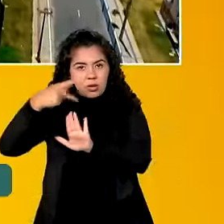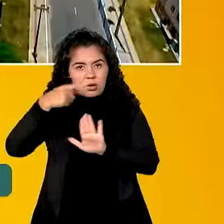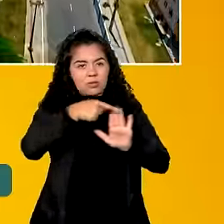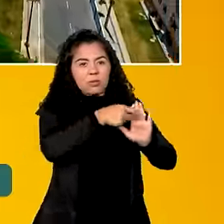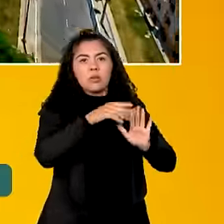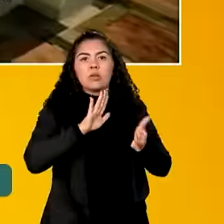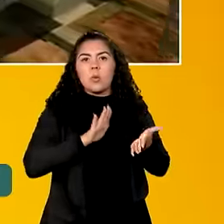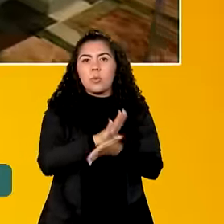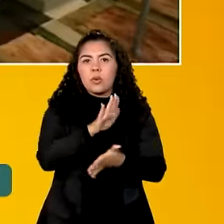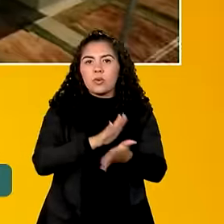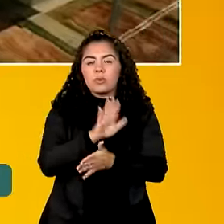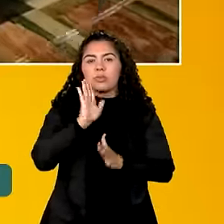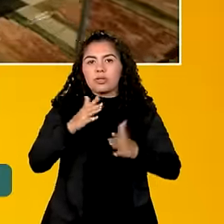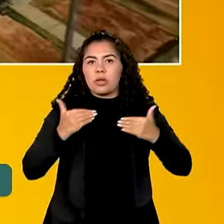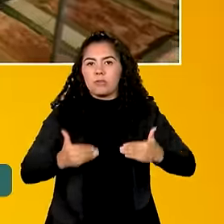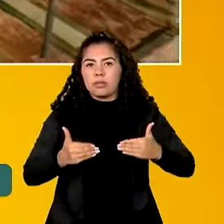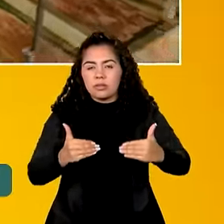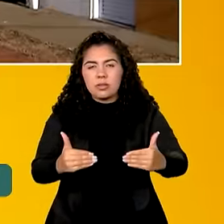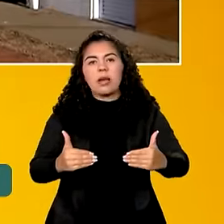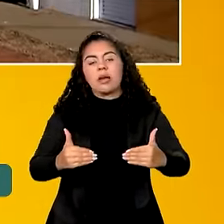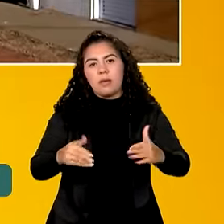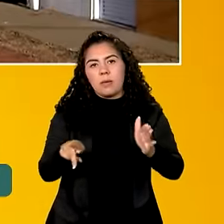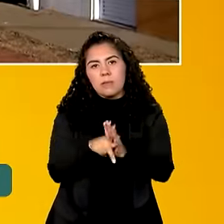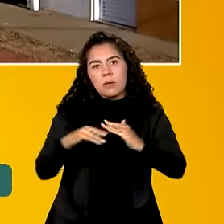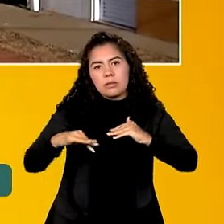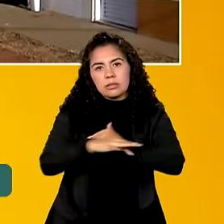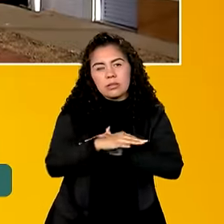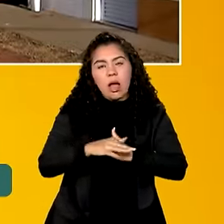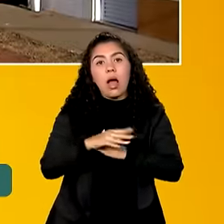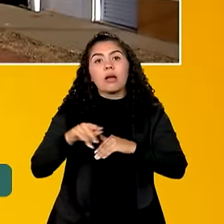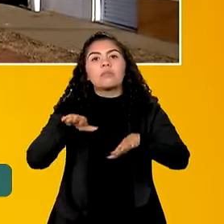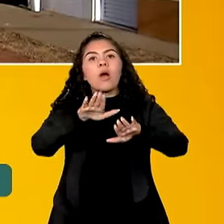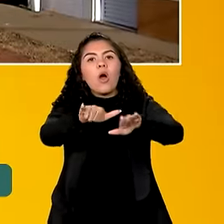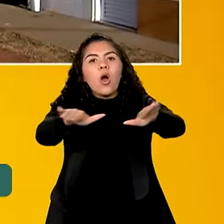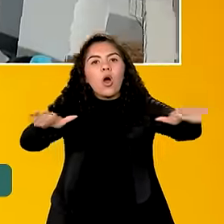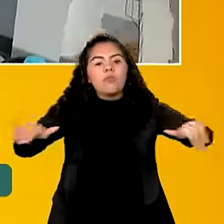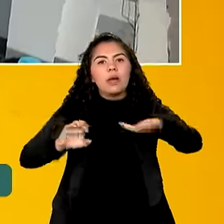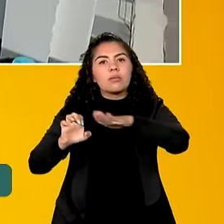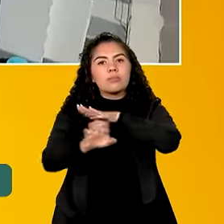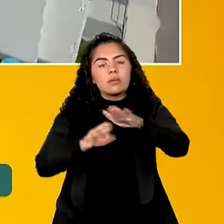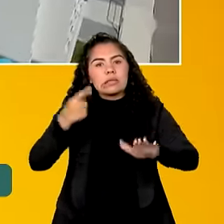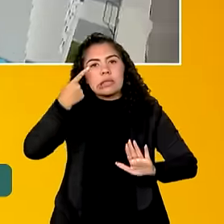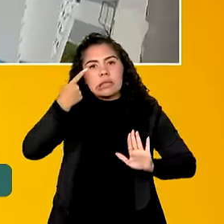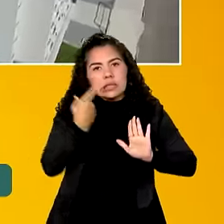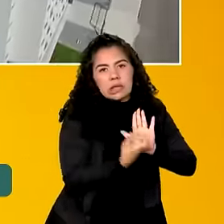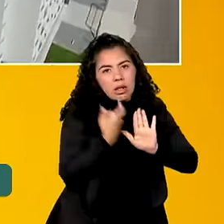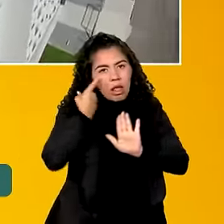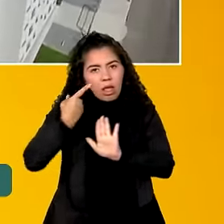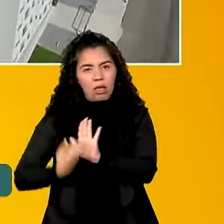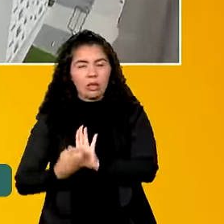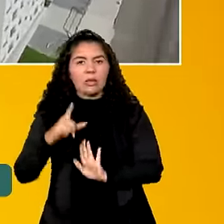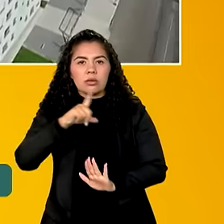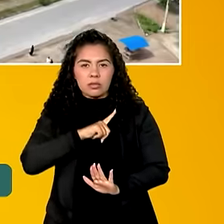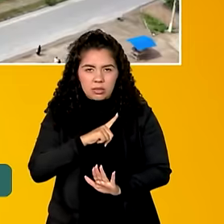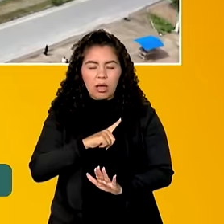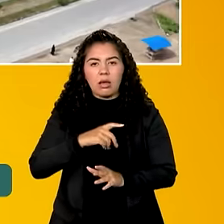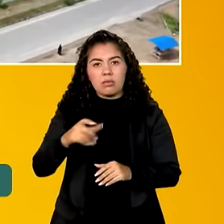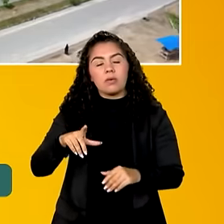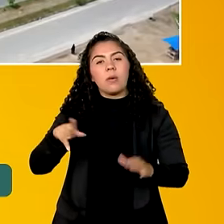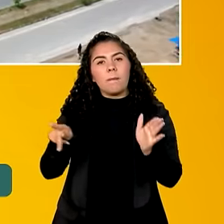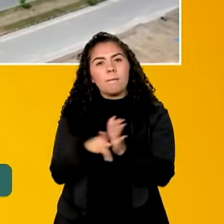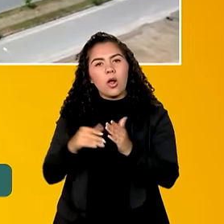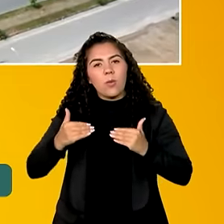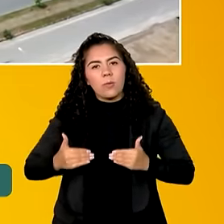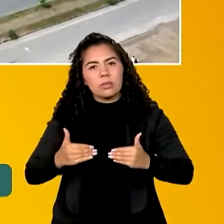Cidades, convocando as empresas interessadas em construir essas habitações. É a primeira seleção para construtores do Ministério das